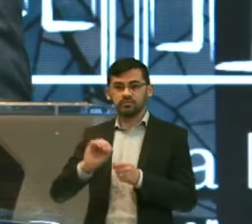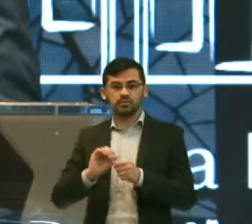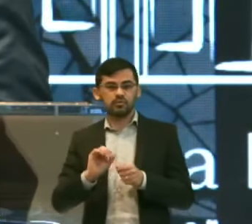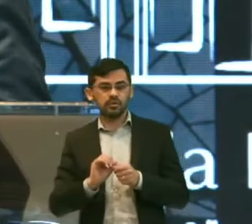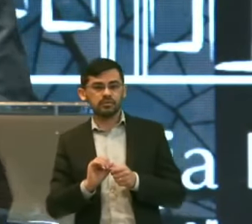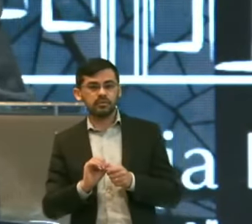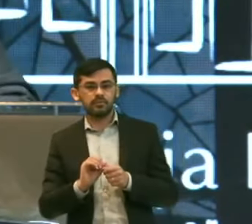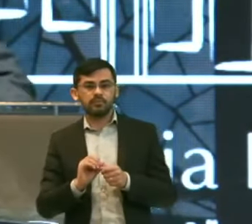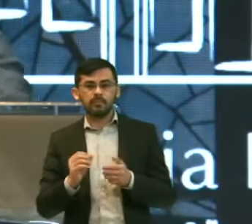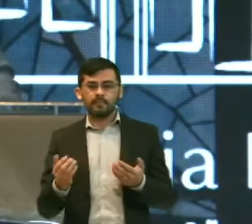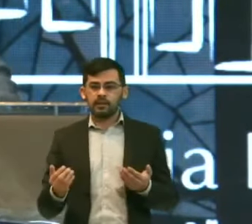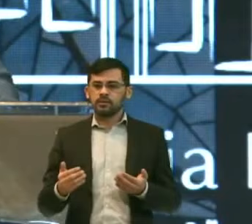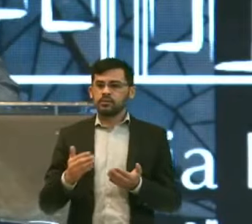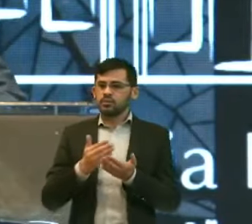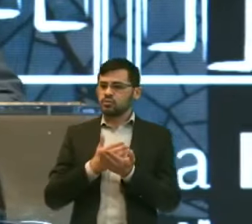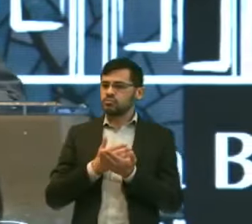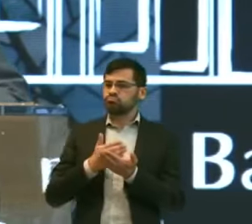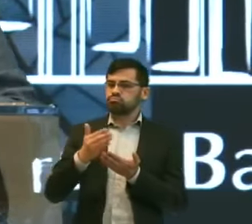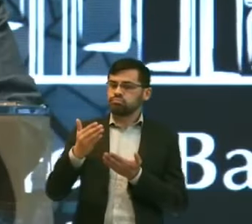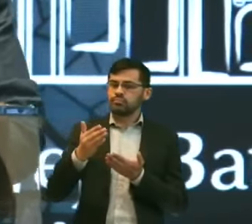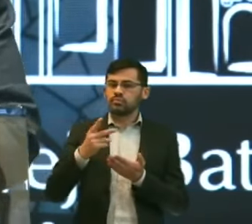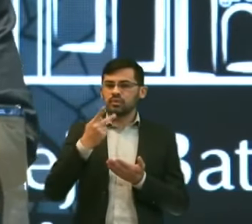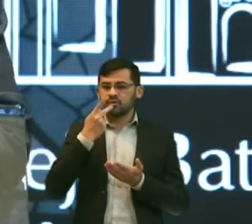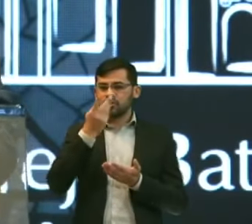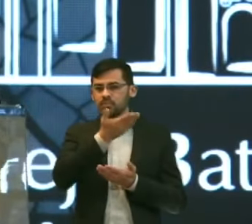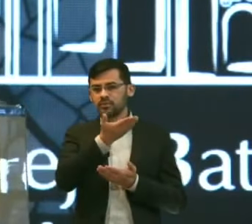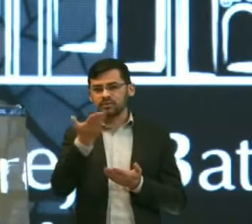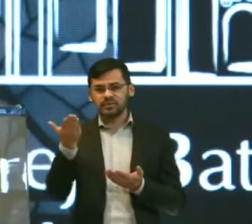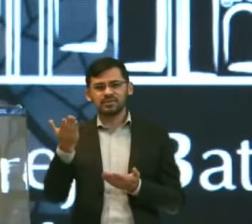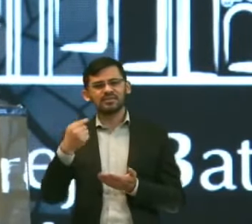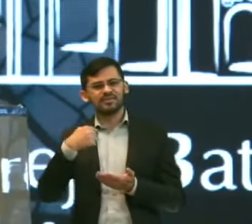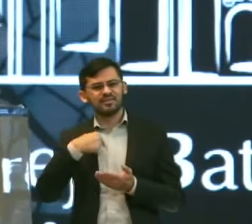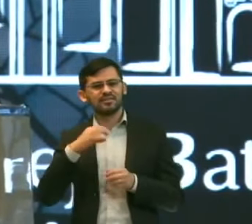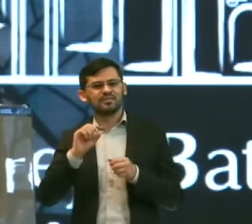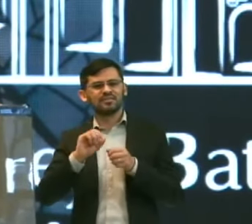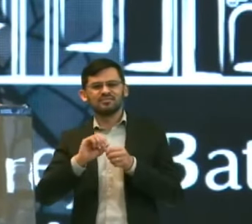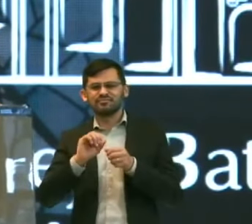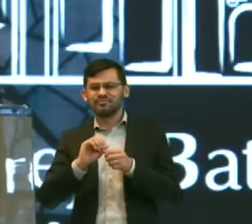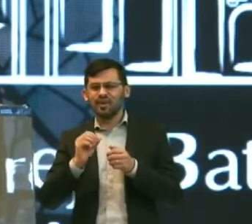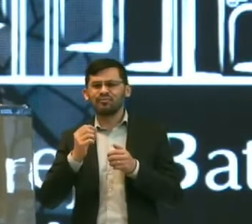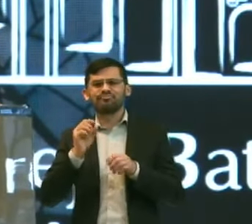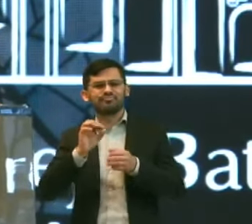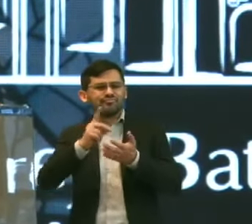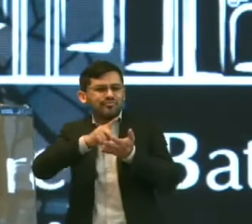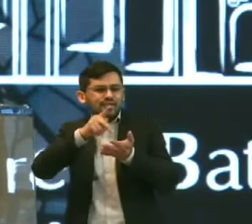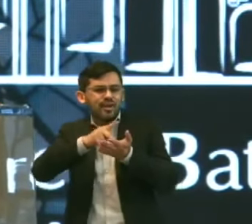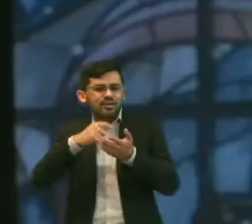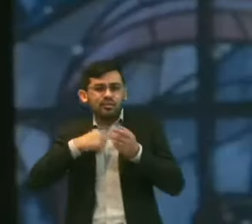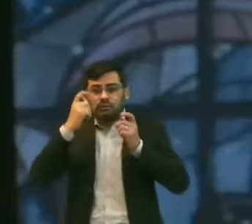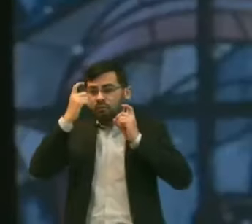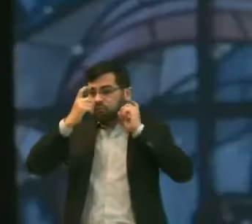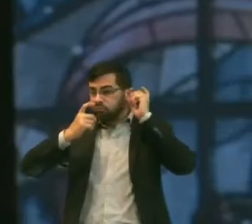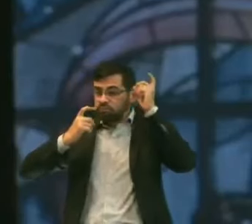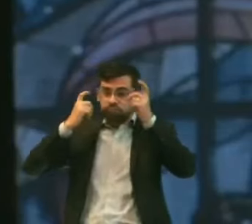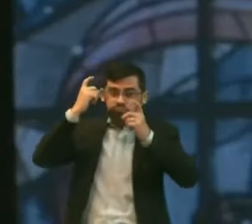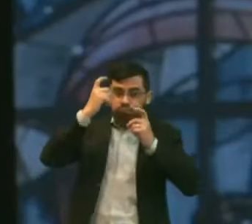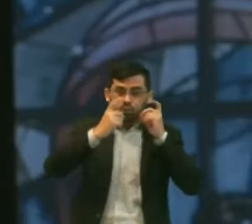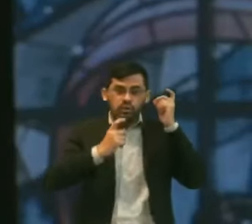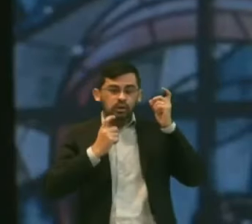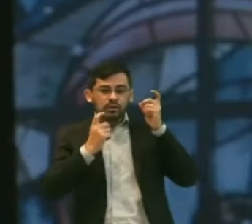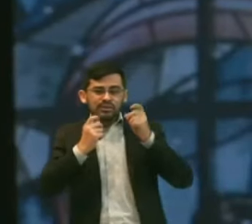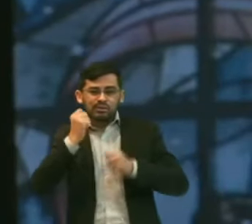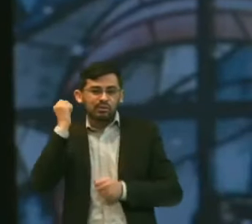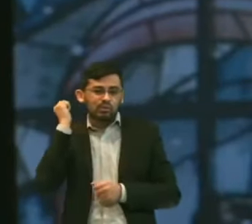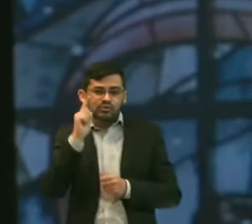No começo Eu queria dizer Eu quero dizer Para você Que eu era uma pessoa Tremendamente Preocupada Em não Conseguir